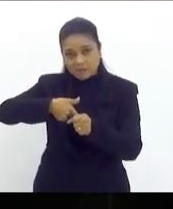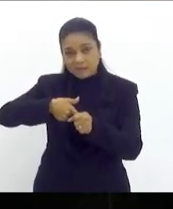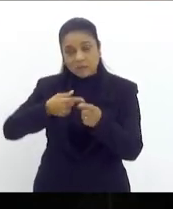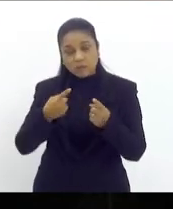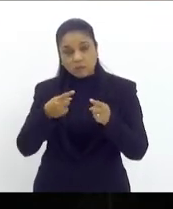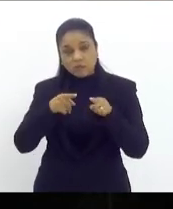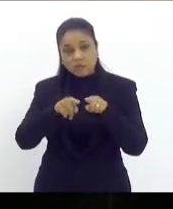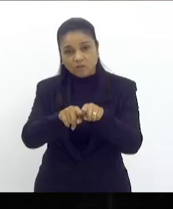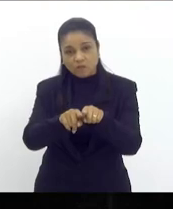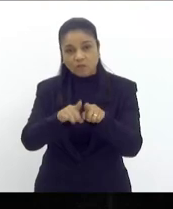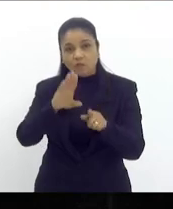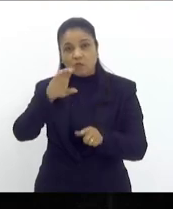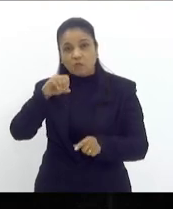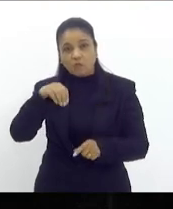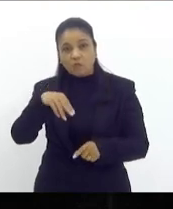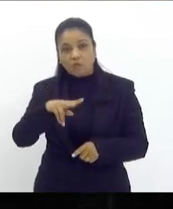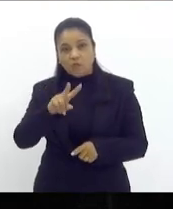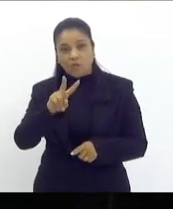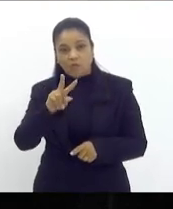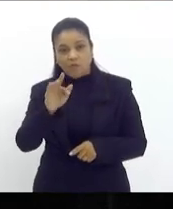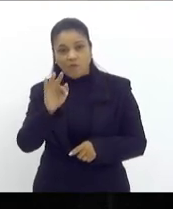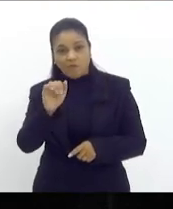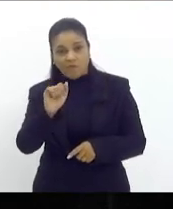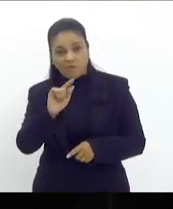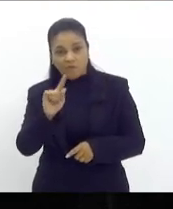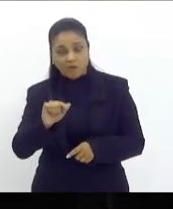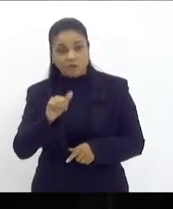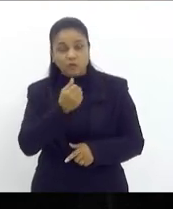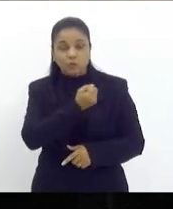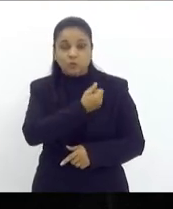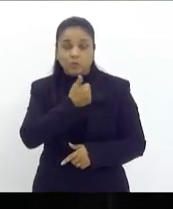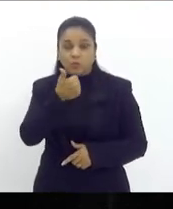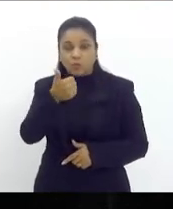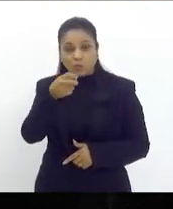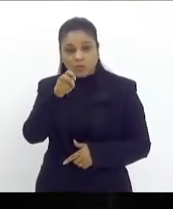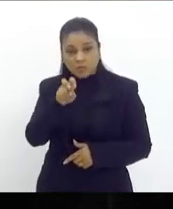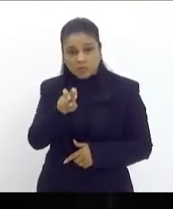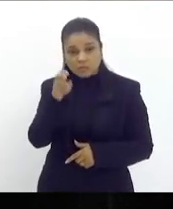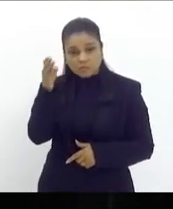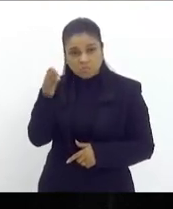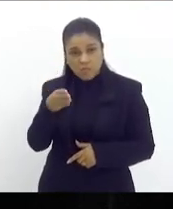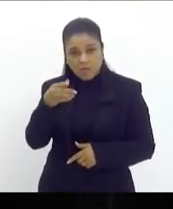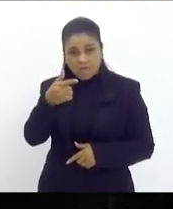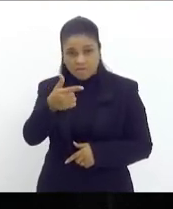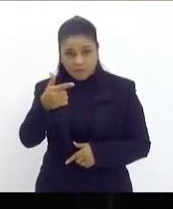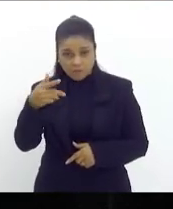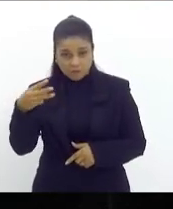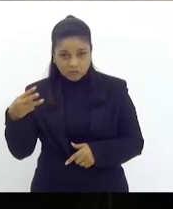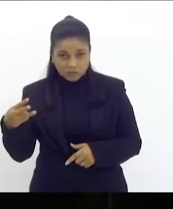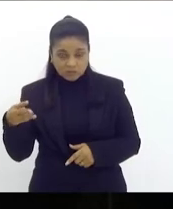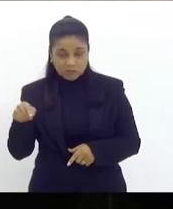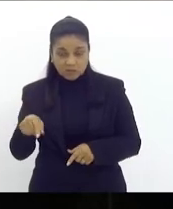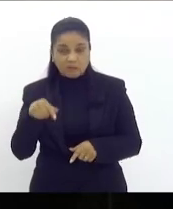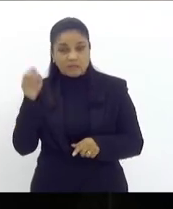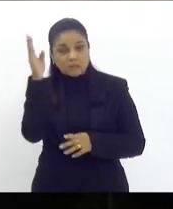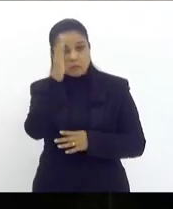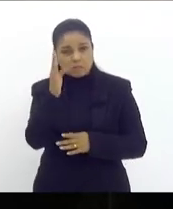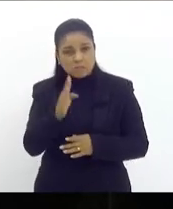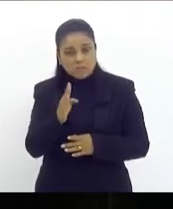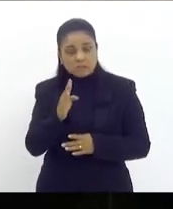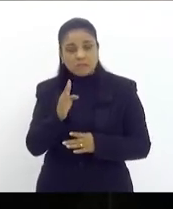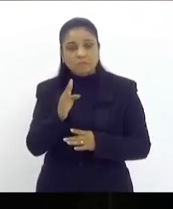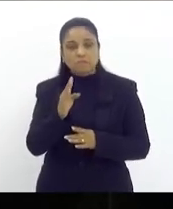número 15 de 2023 no Brasil a alíquota máxima a ser